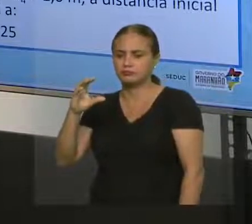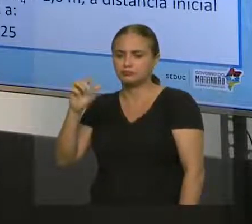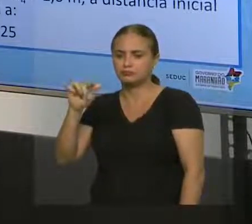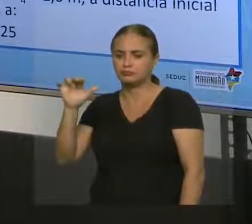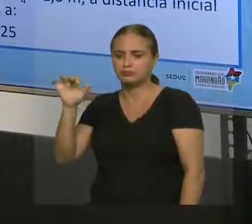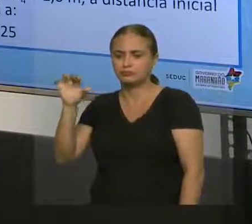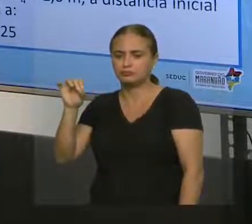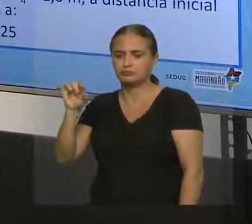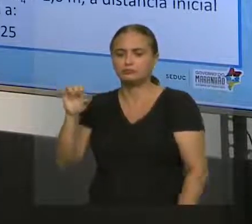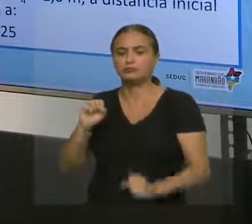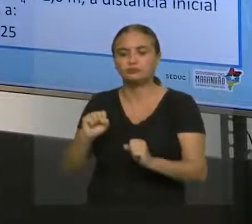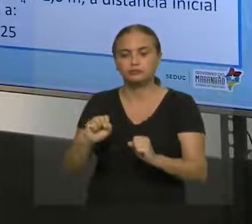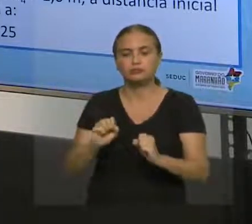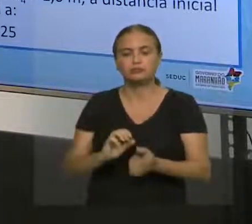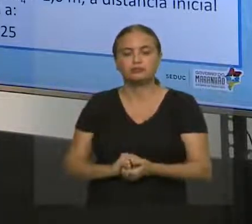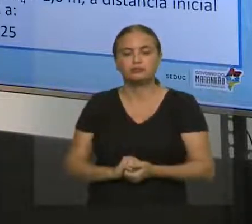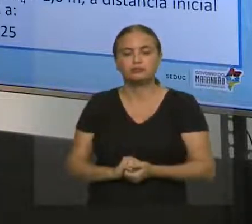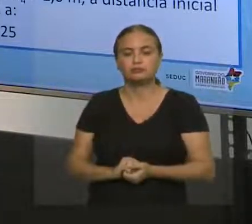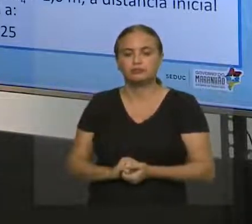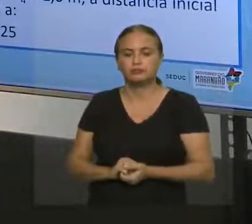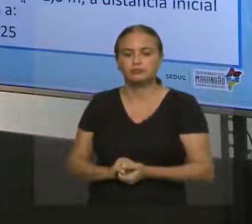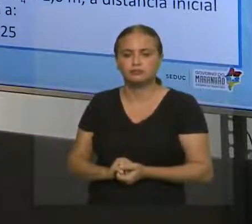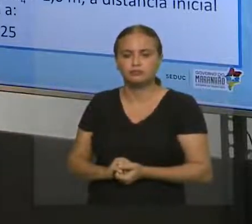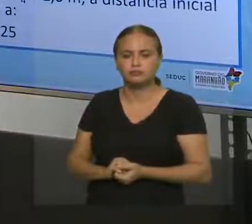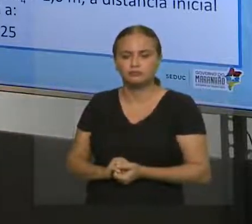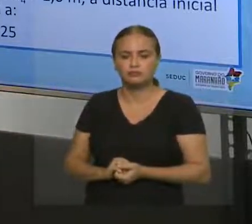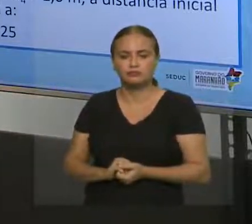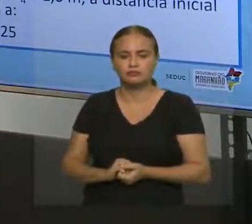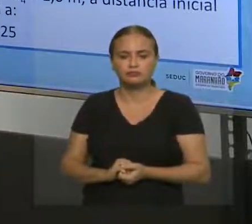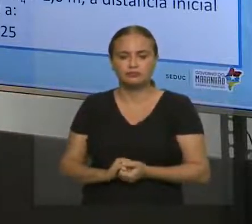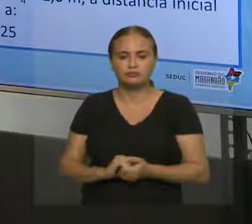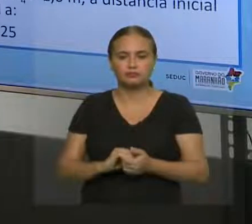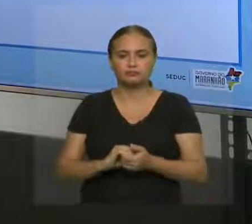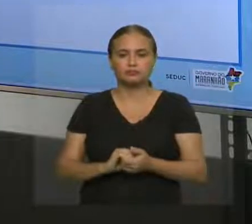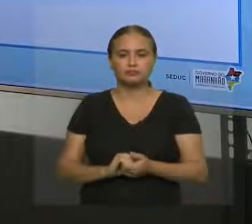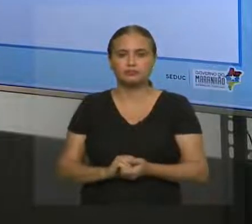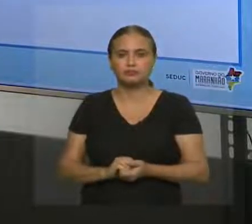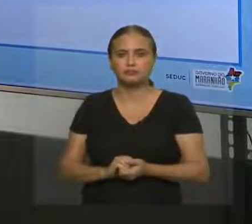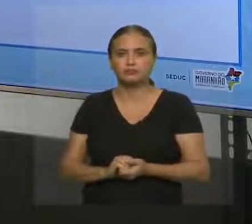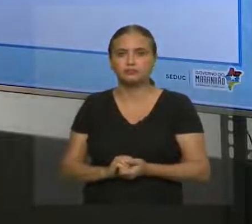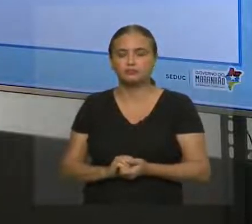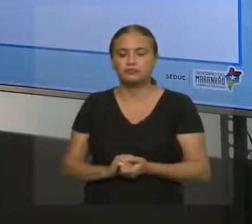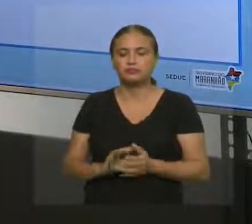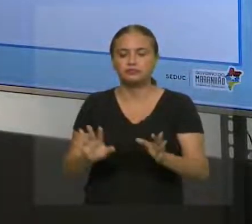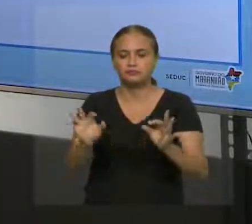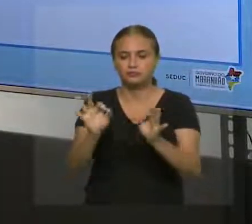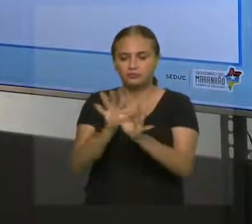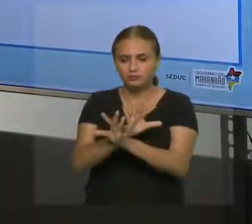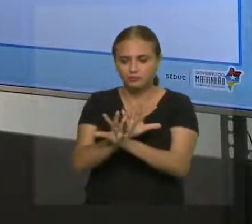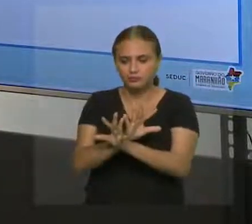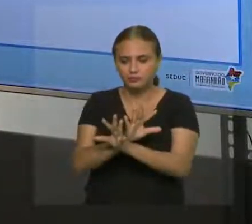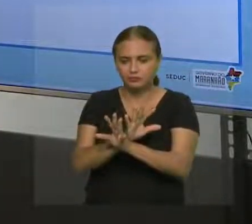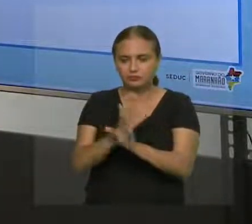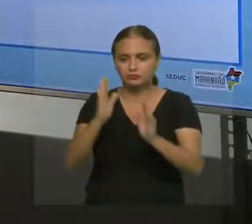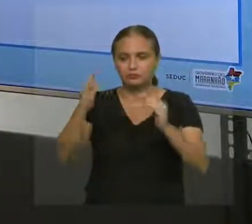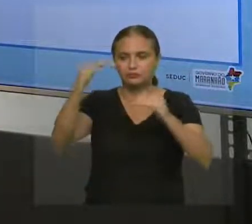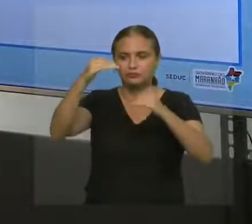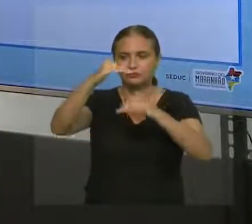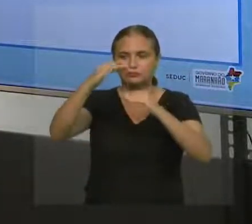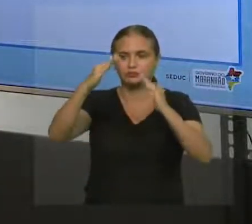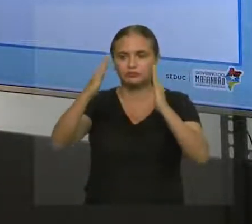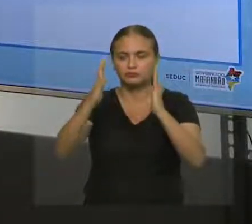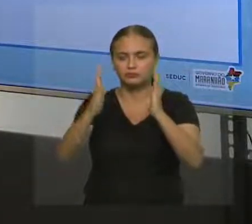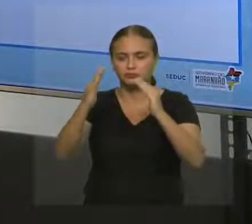Certo? Então o que vai acontecer? Eu vou fechar esse polígono, vou fechar o polígono, aqui, tracei a minha retinha vermelha